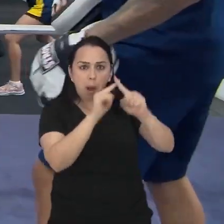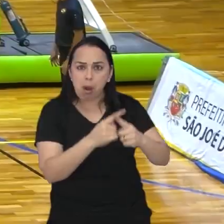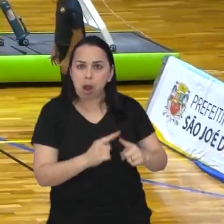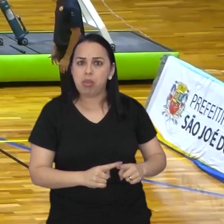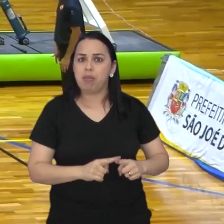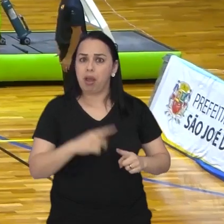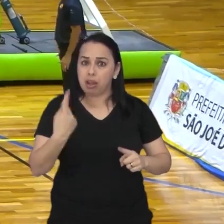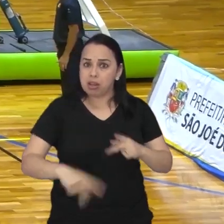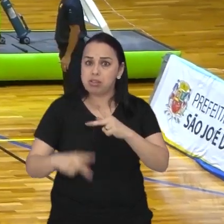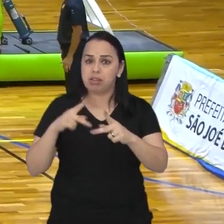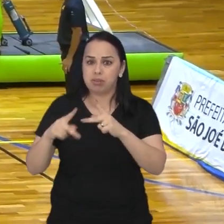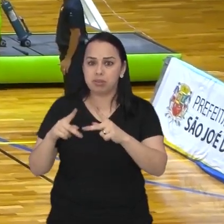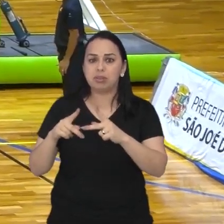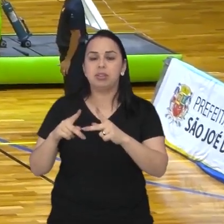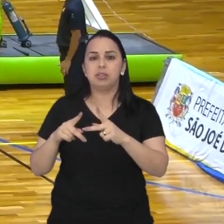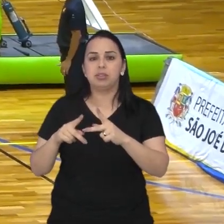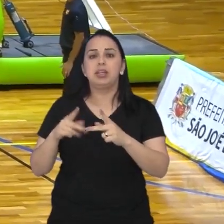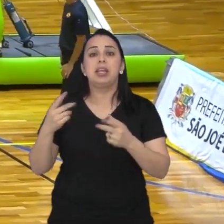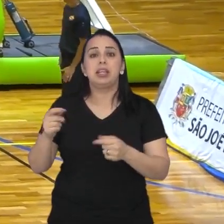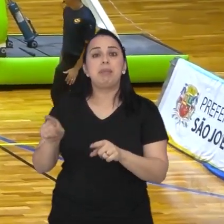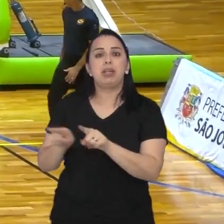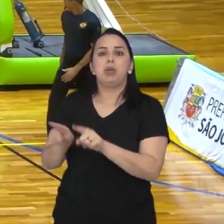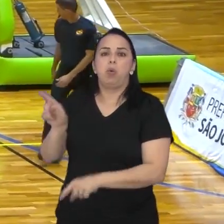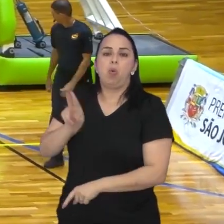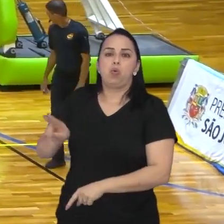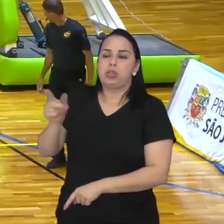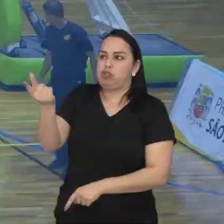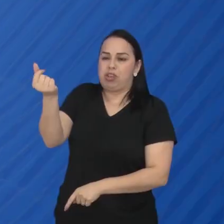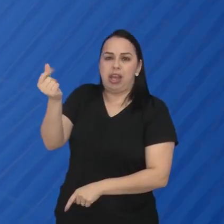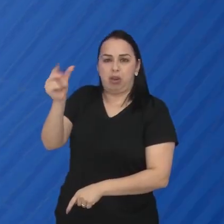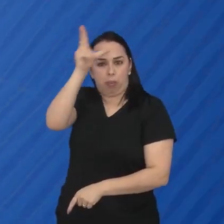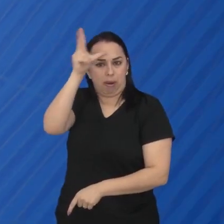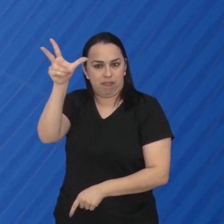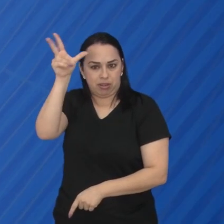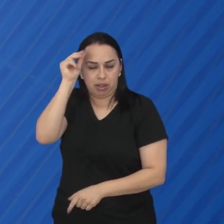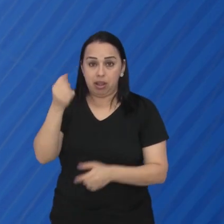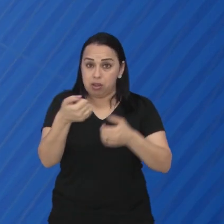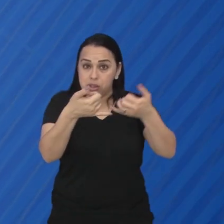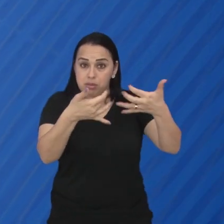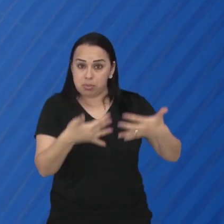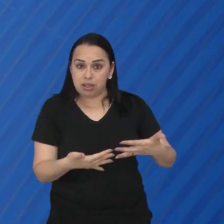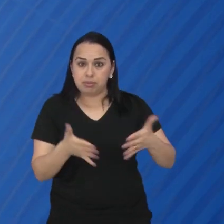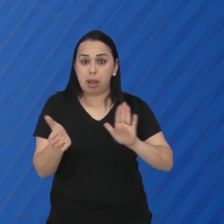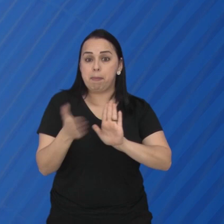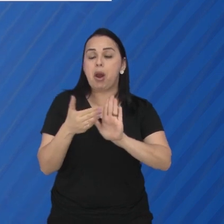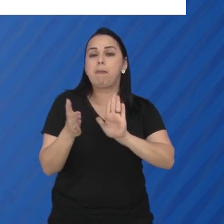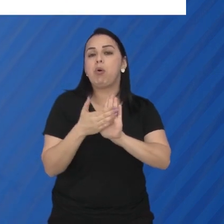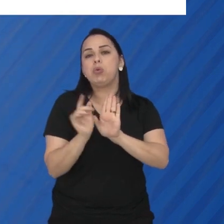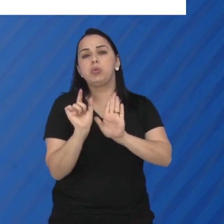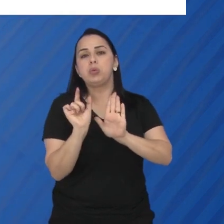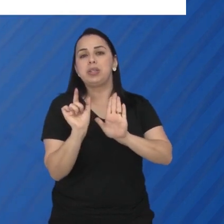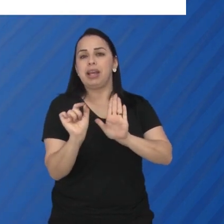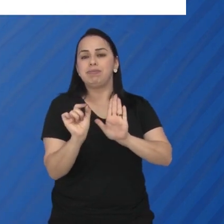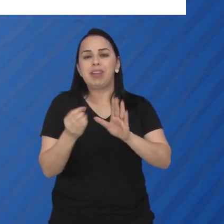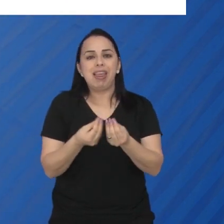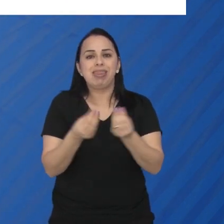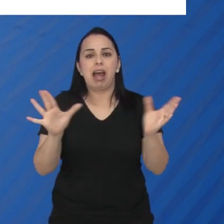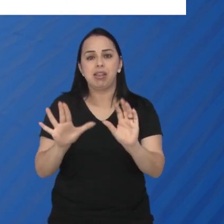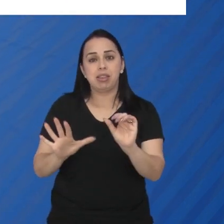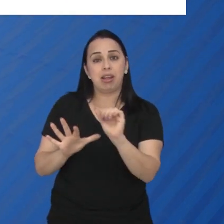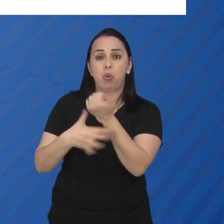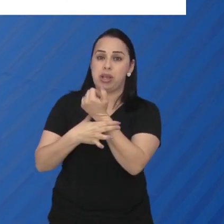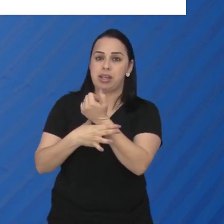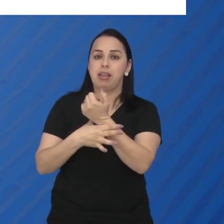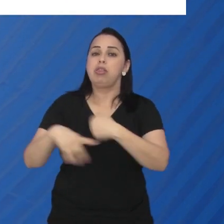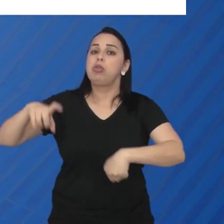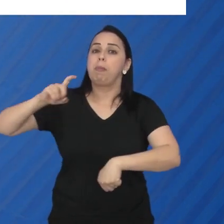campeonato que aconteça na cidade e que envolva a verba pública. De acordo com a justificativa, a proposta é trazer mais